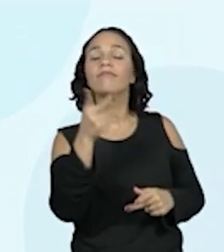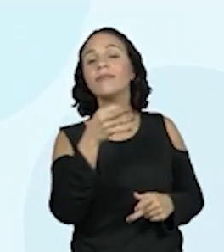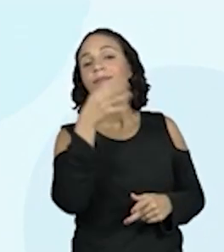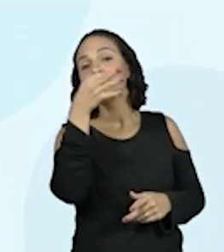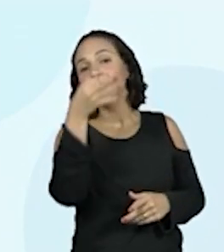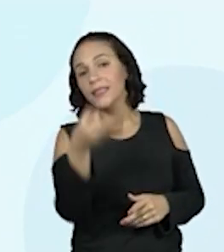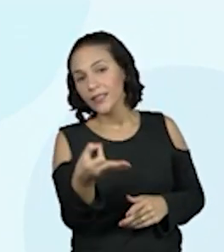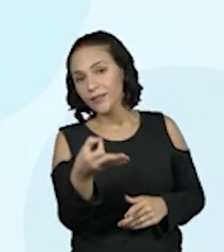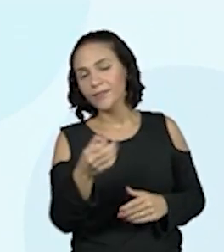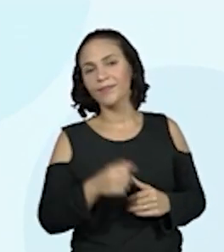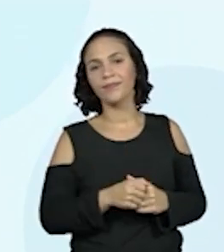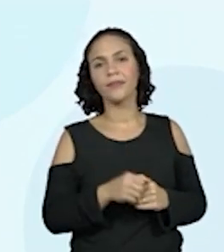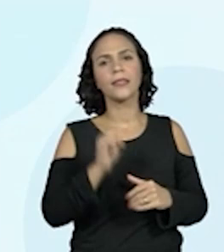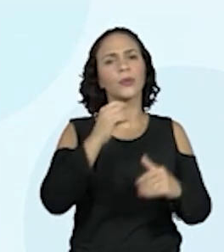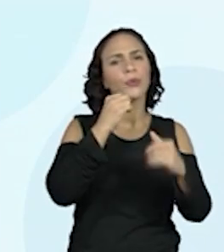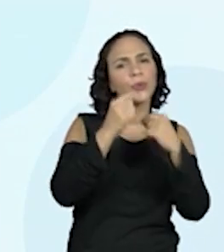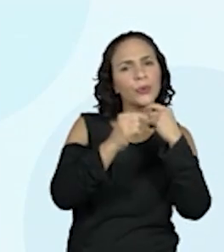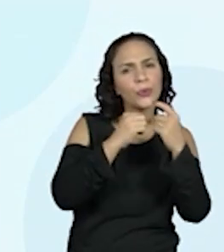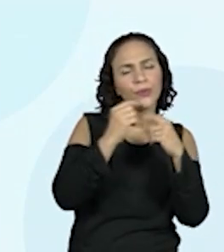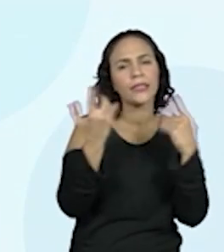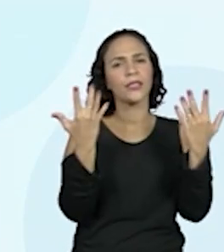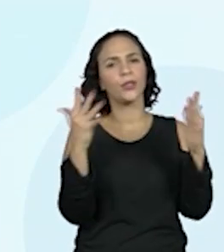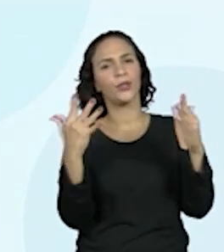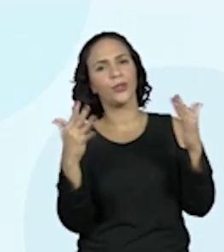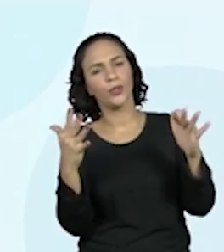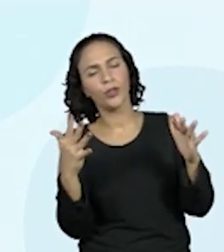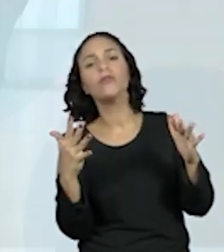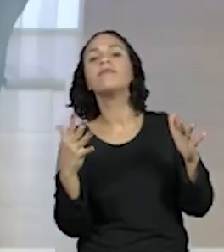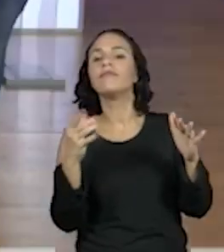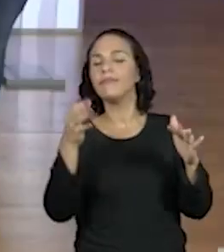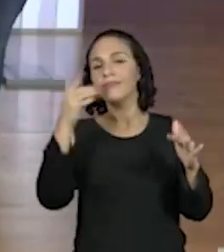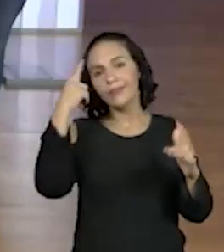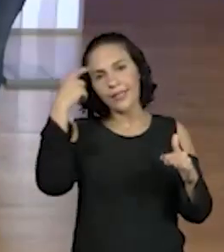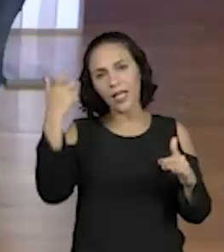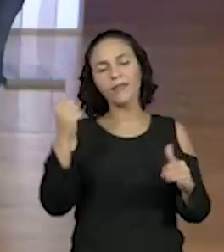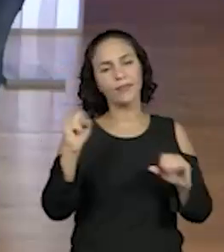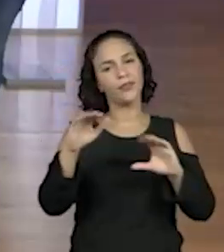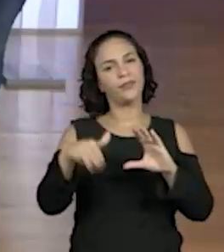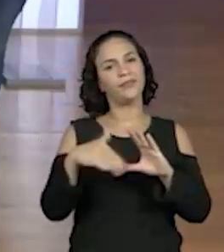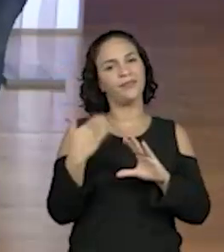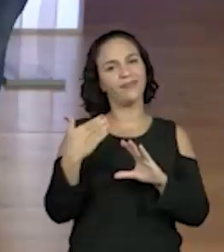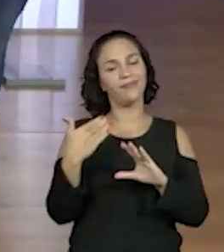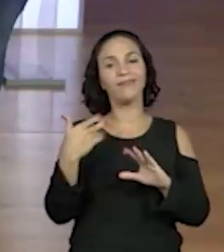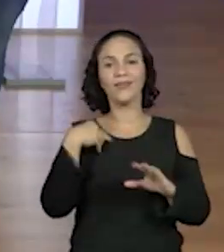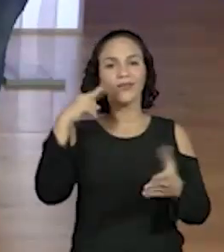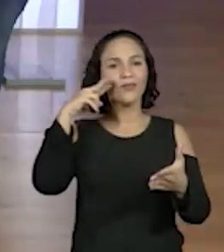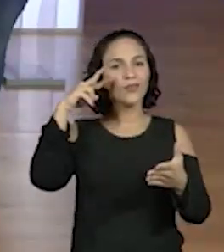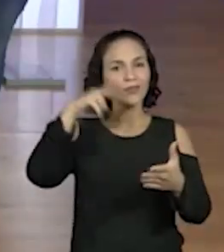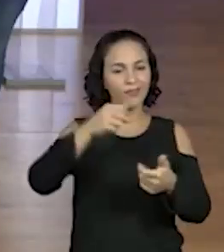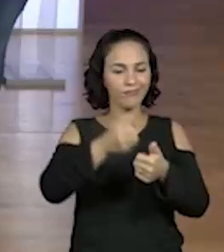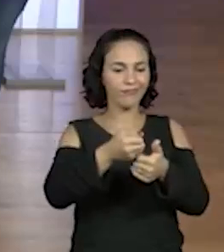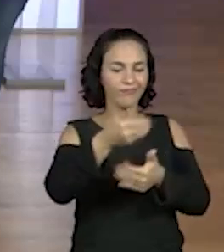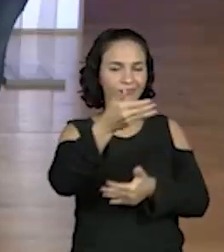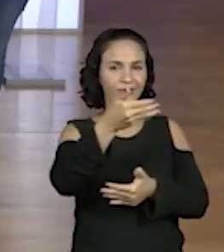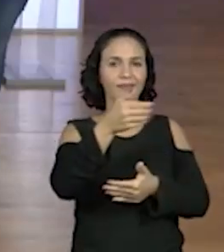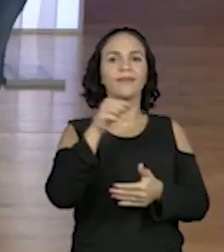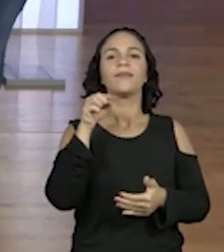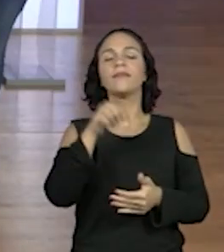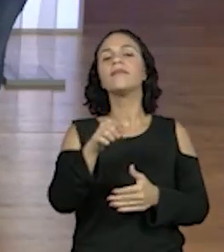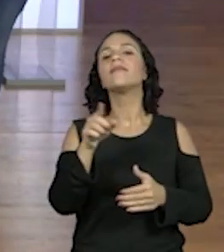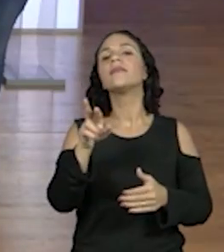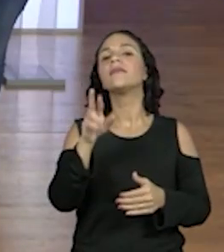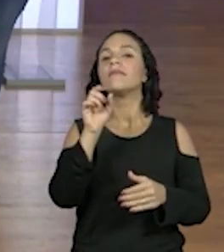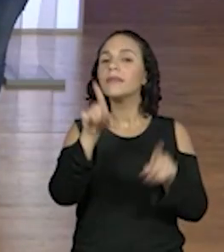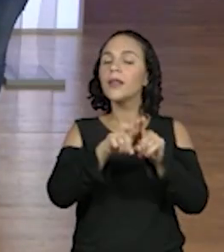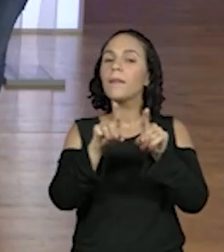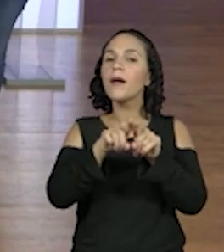preparou. Qualquer dúvida, elogio, sugestão, só mandar aí. A gente fica de olho aí no que eles mandam no chat, mas responder